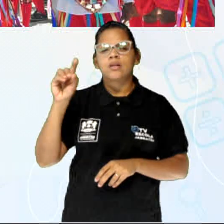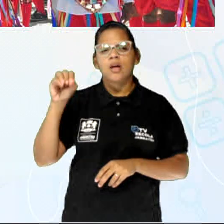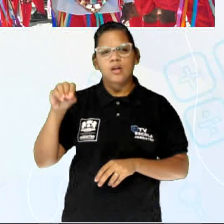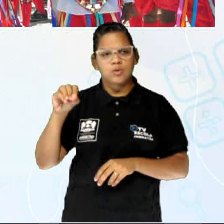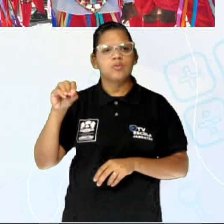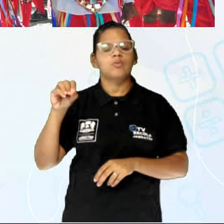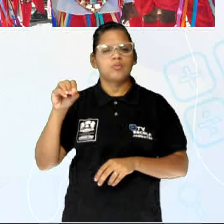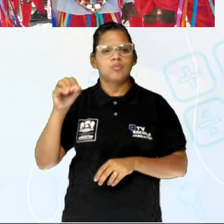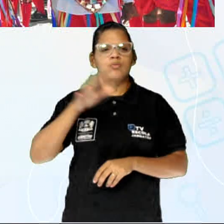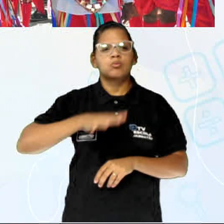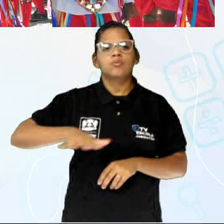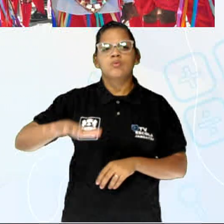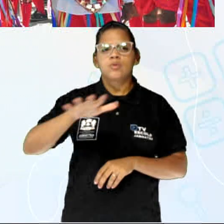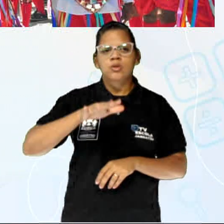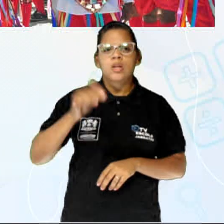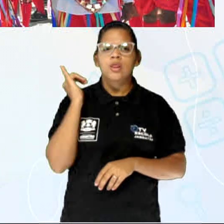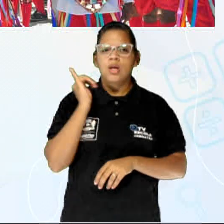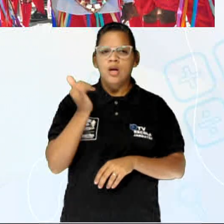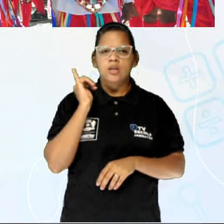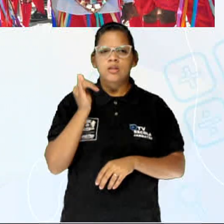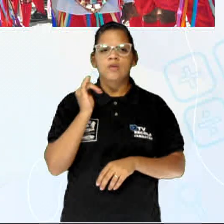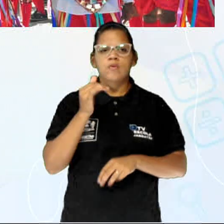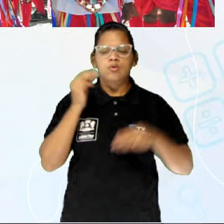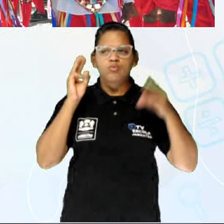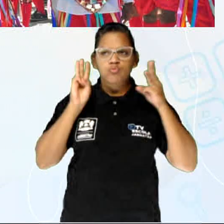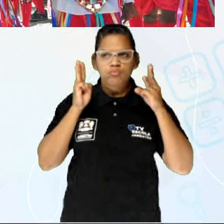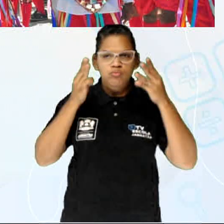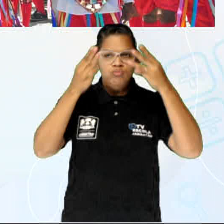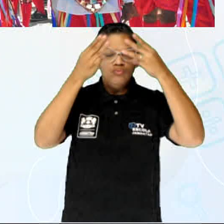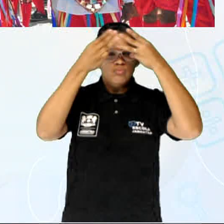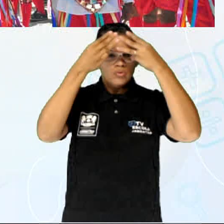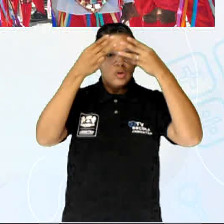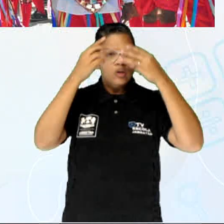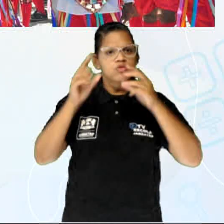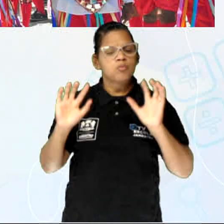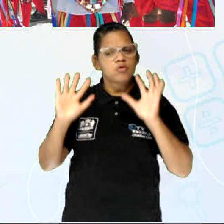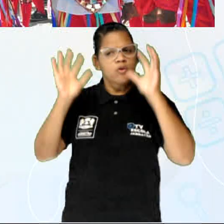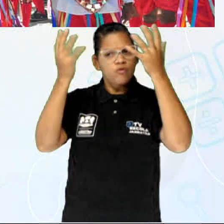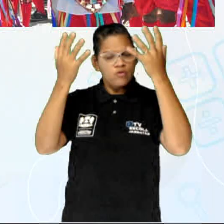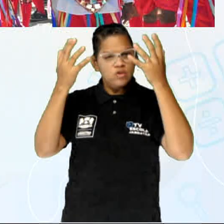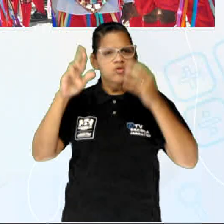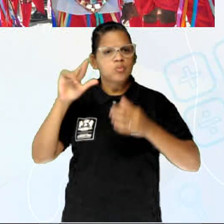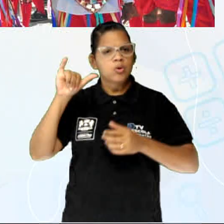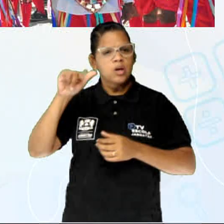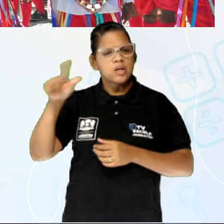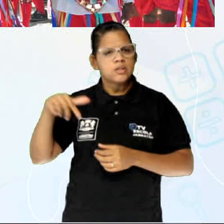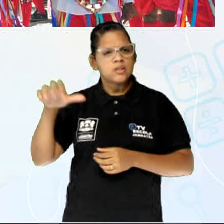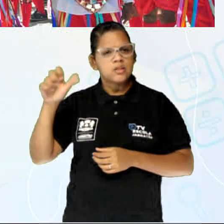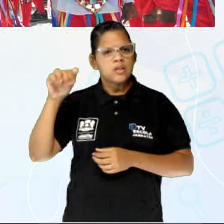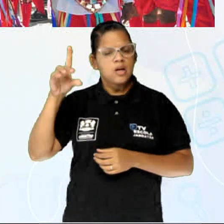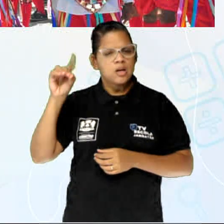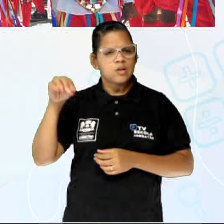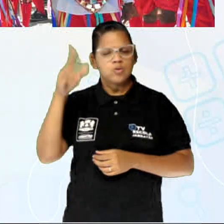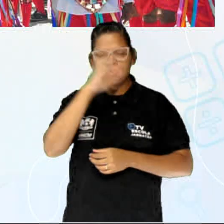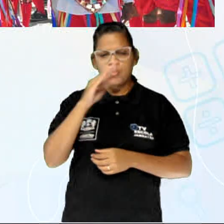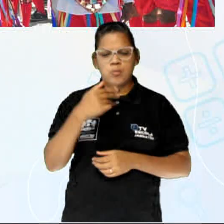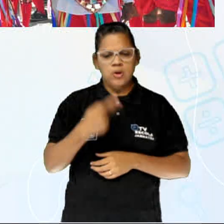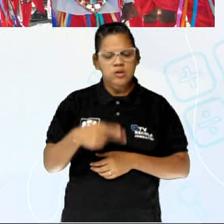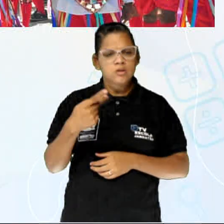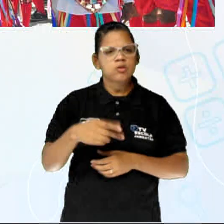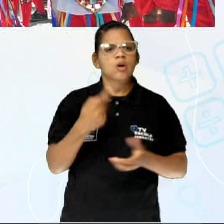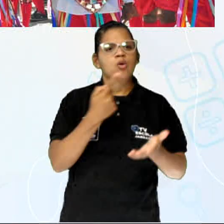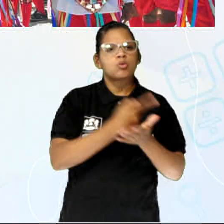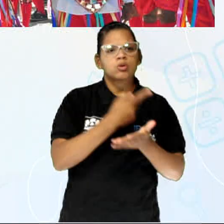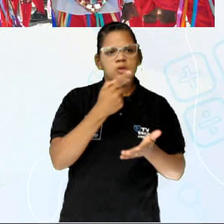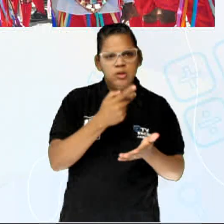da narrativa dos três Reis Magos inspiram a festa do Reisado no Brasil, que acontece entre o Natal